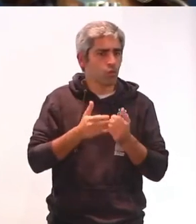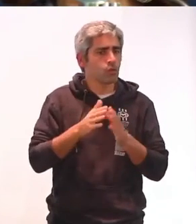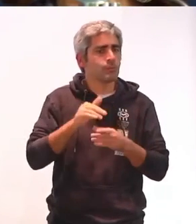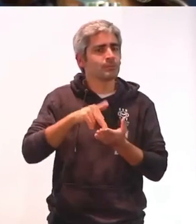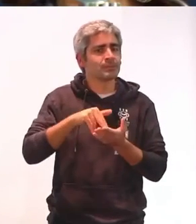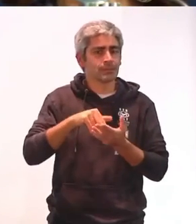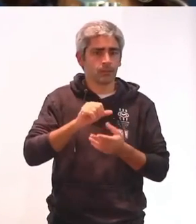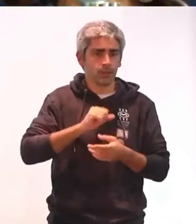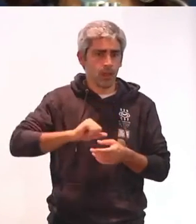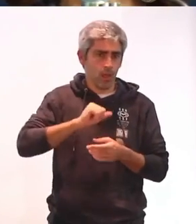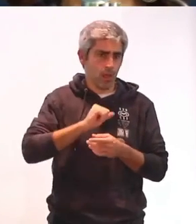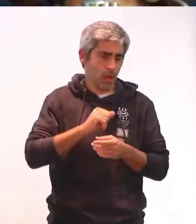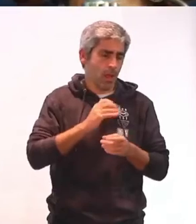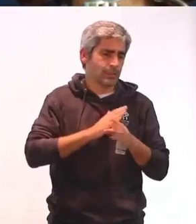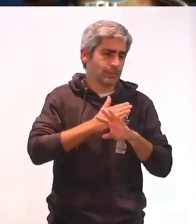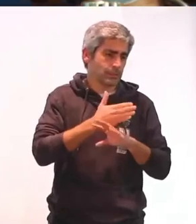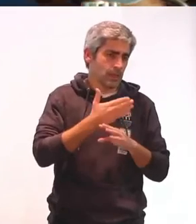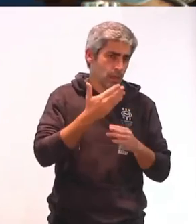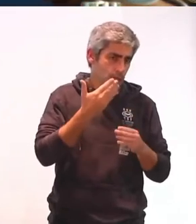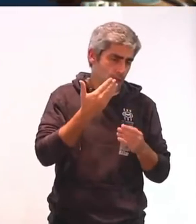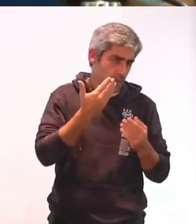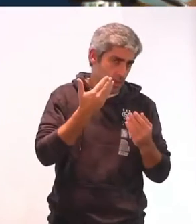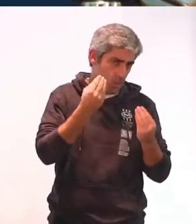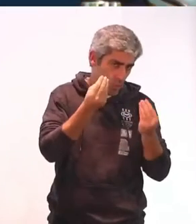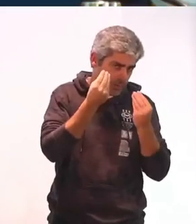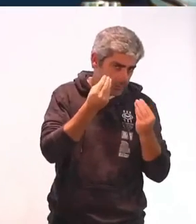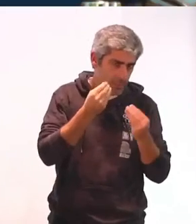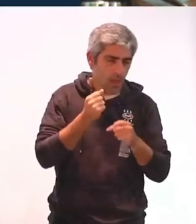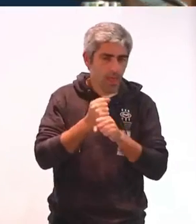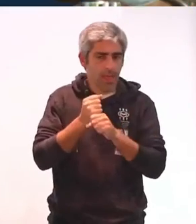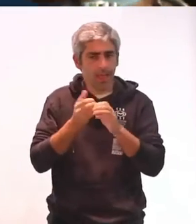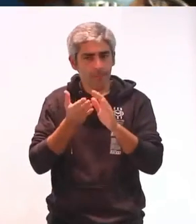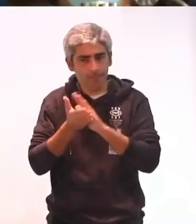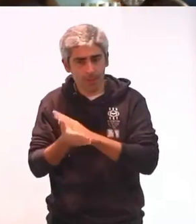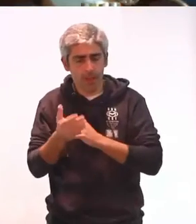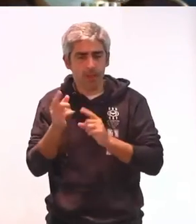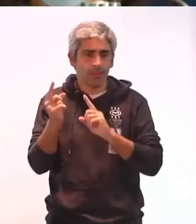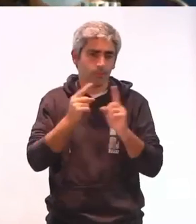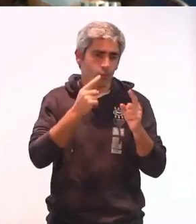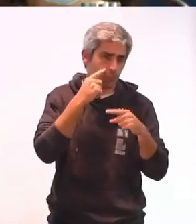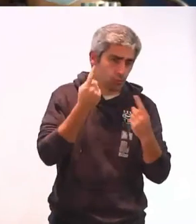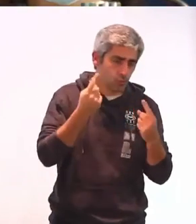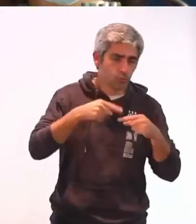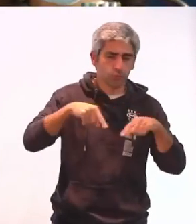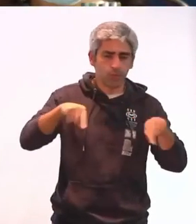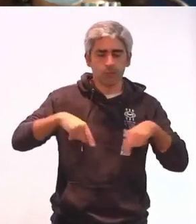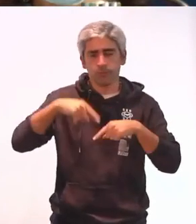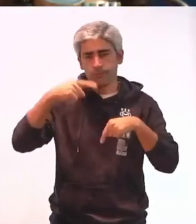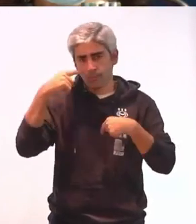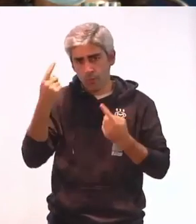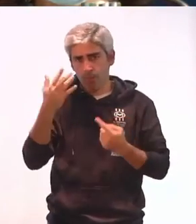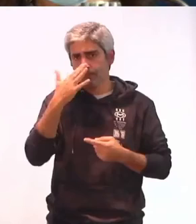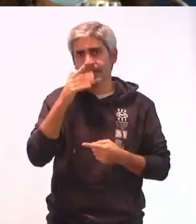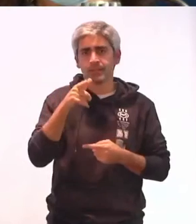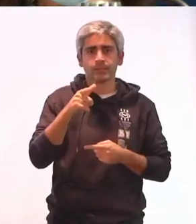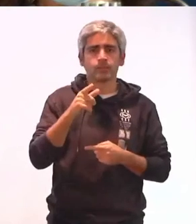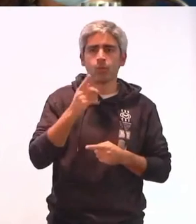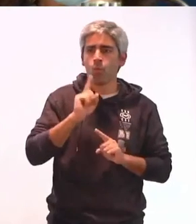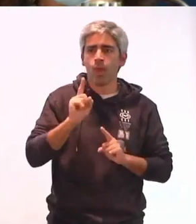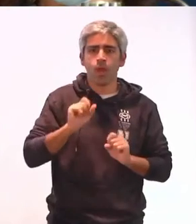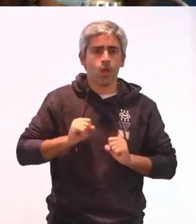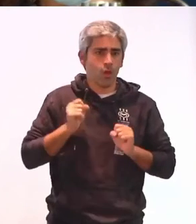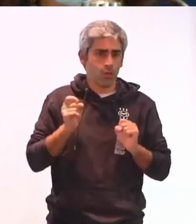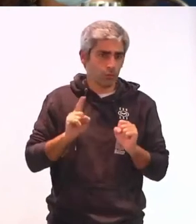áreas da nossa vida, no acesso à educação e ao emprego, no acesso aos transportes públicos e ao espaço público, que parece que ainda não nos pertence,